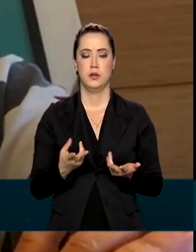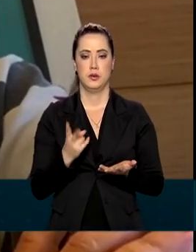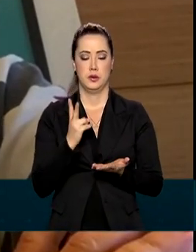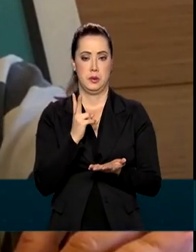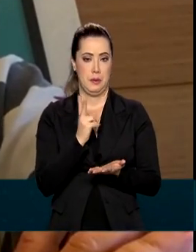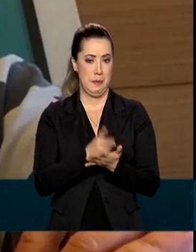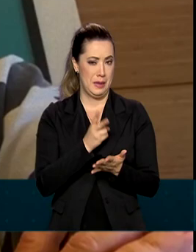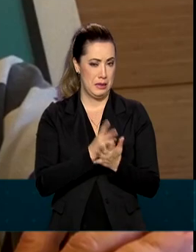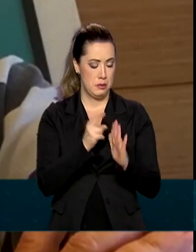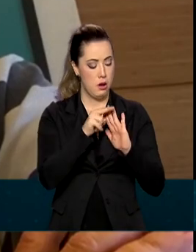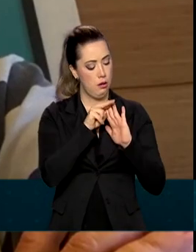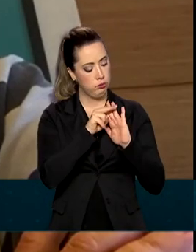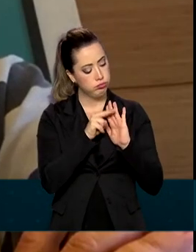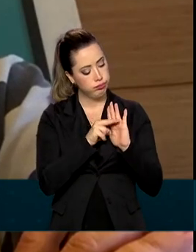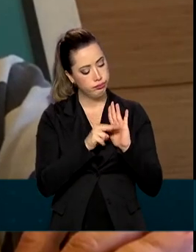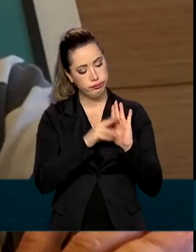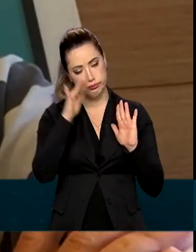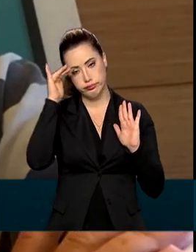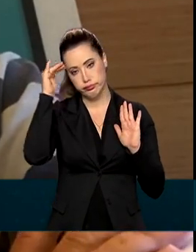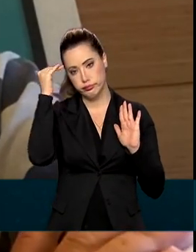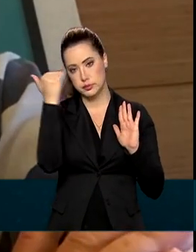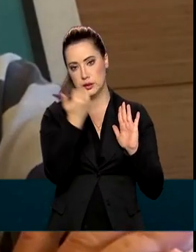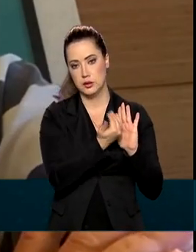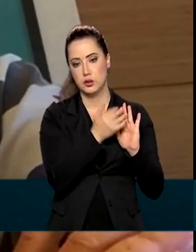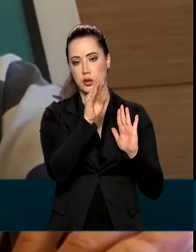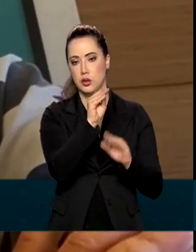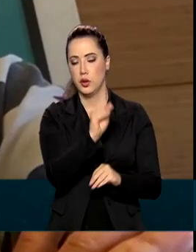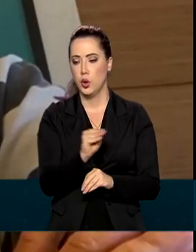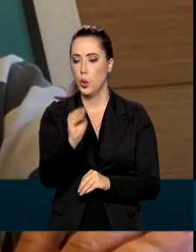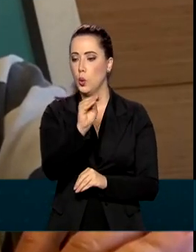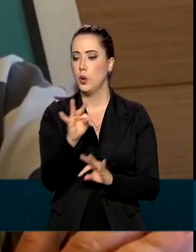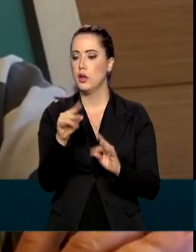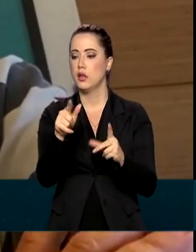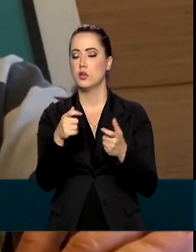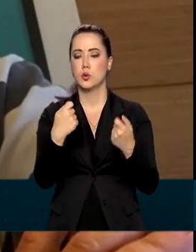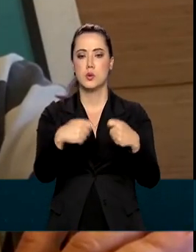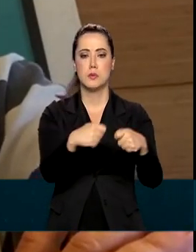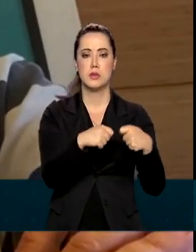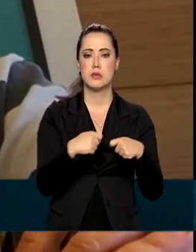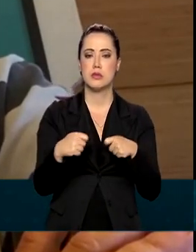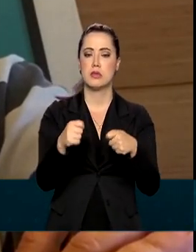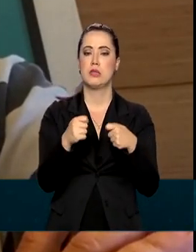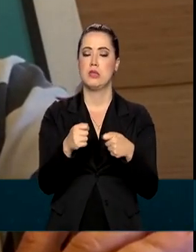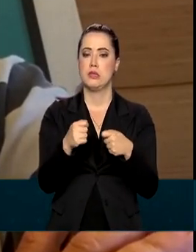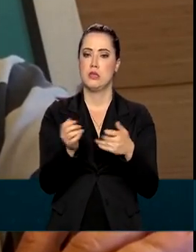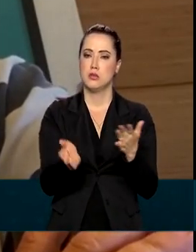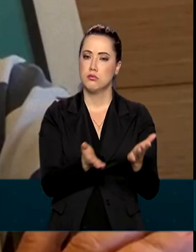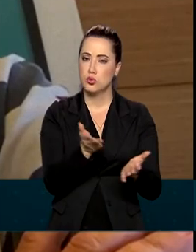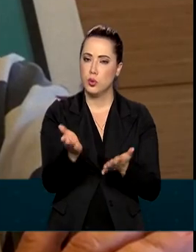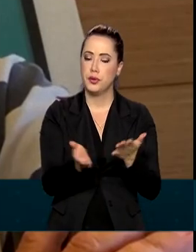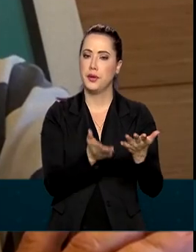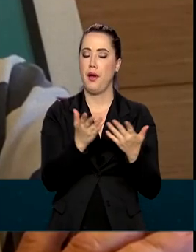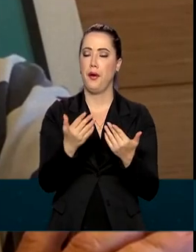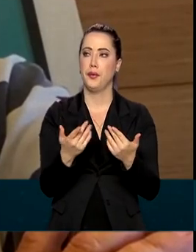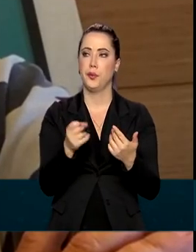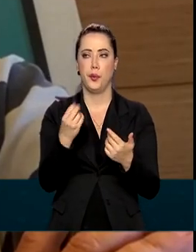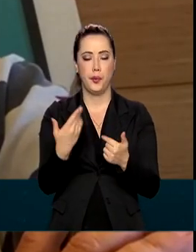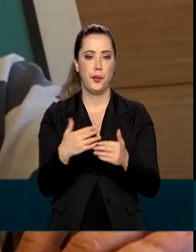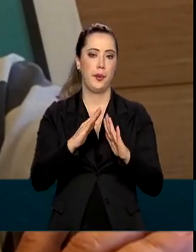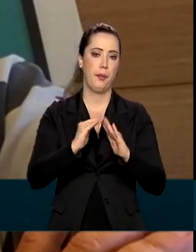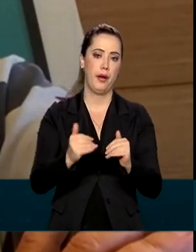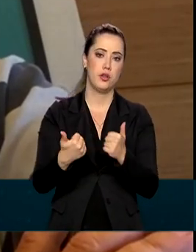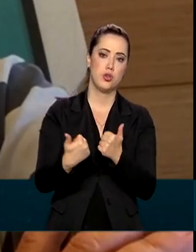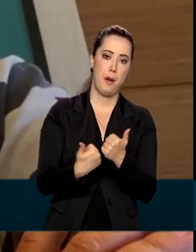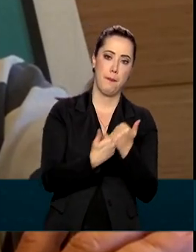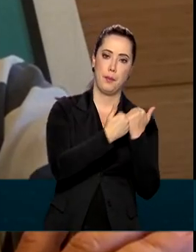o mesmo rigor na atenção a todas as demandas que estamos recebendo de apoio à